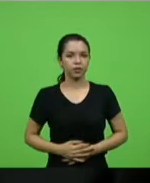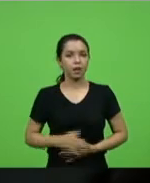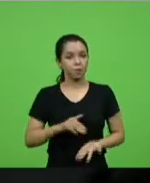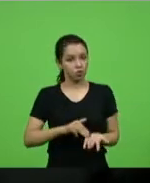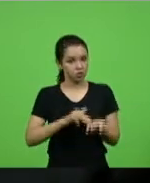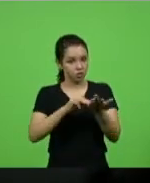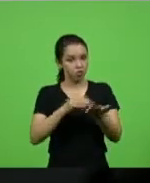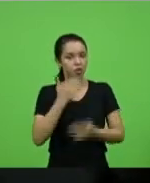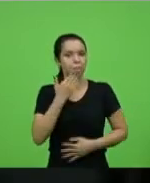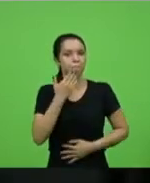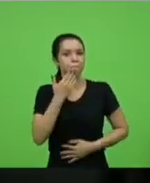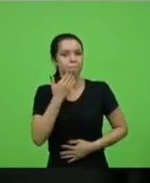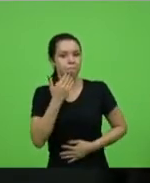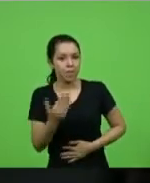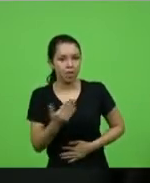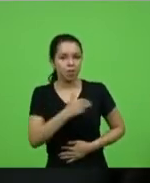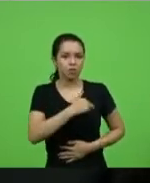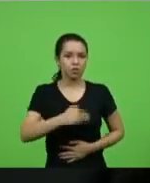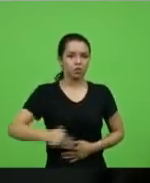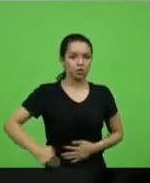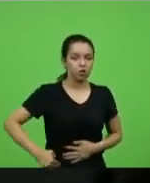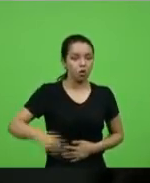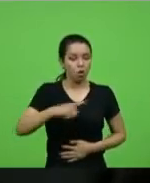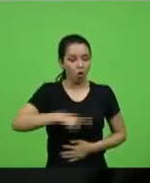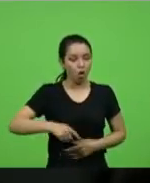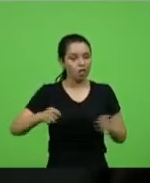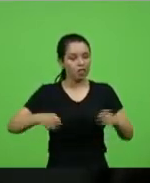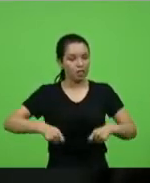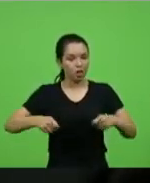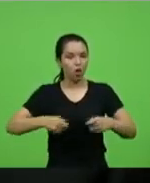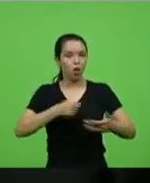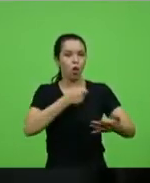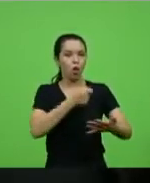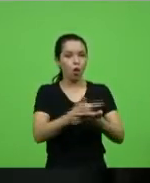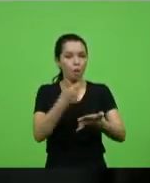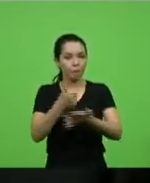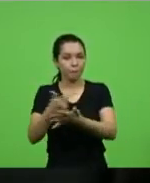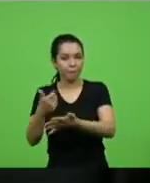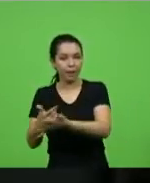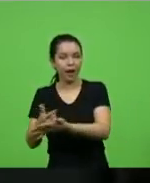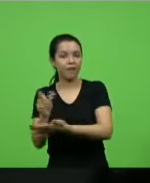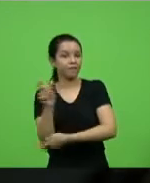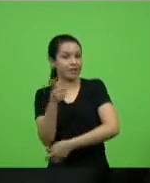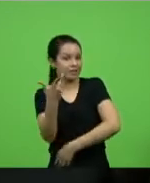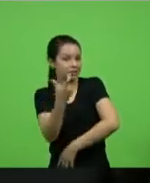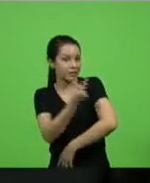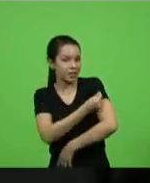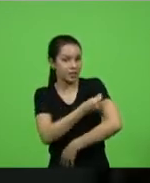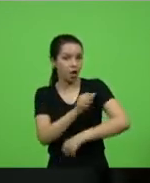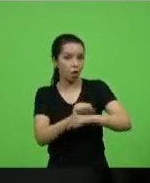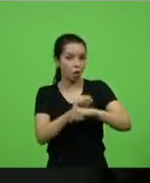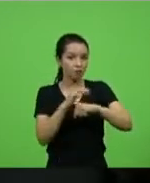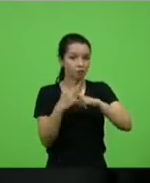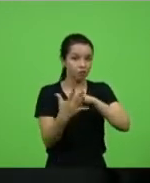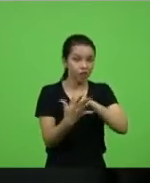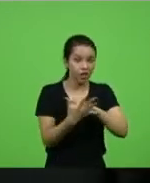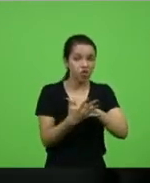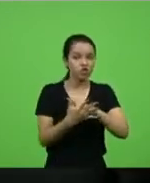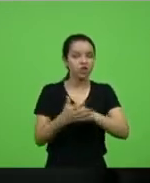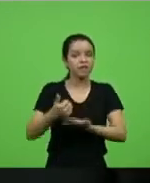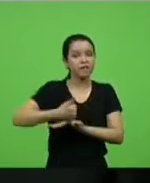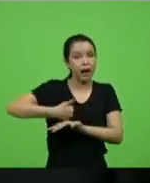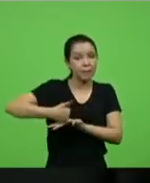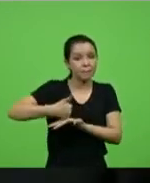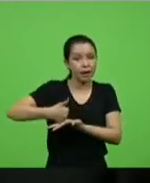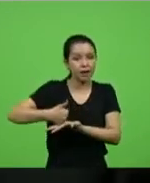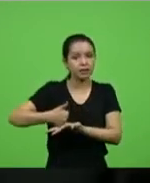para que nós possamos comprar as vacinas contra a Covid nas farmácias. Assim, desafoga todo o